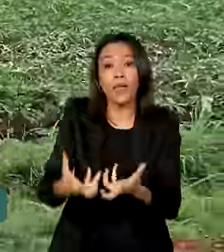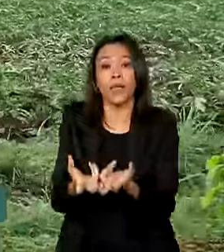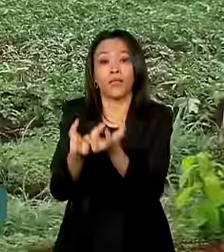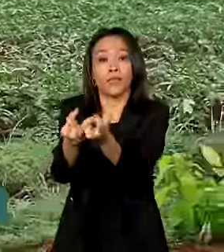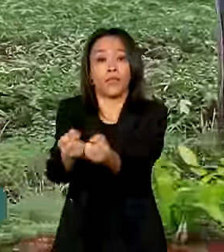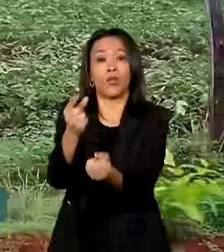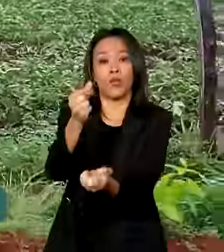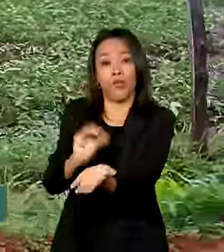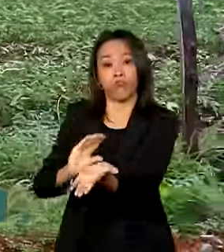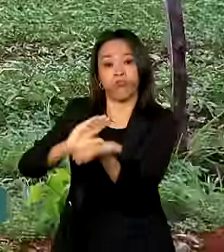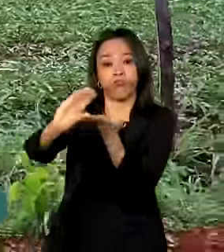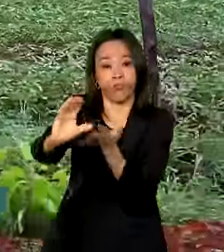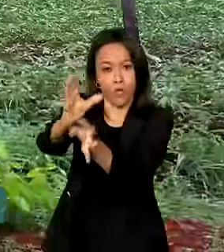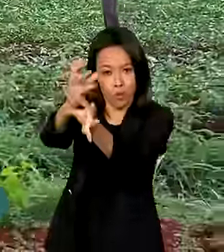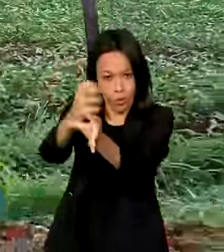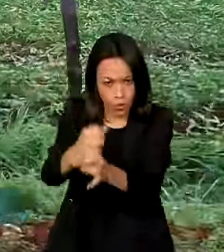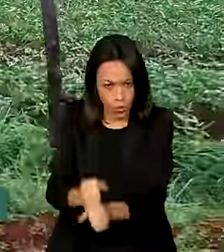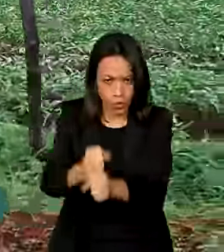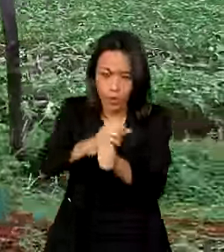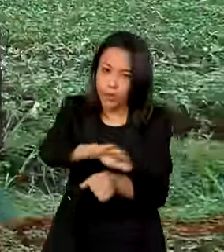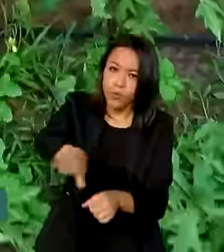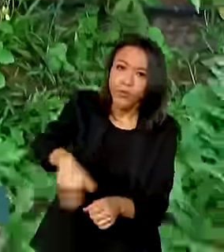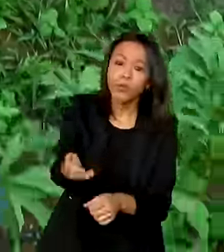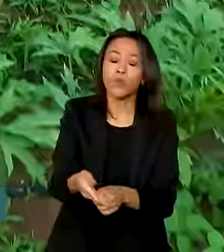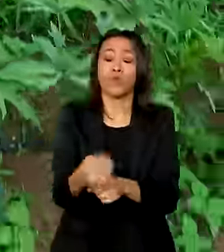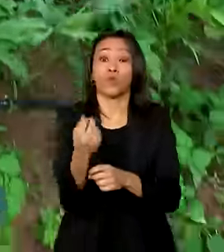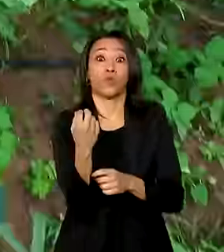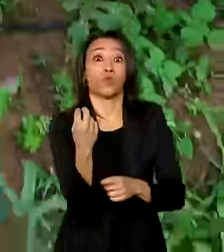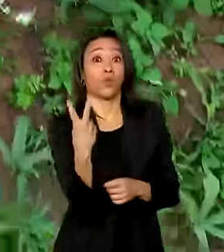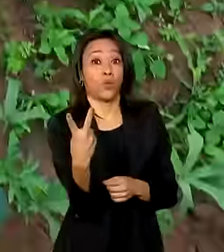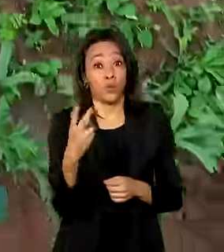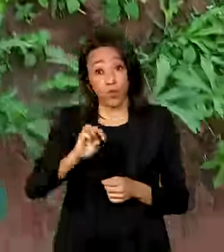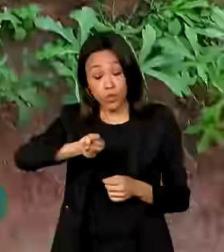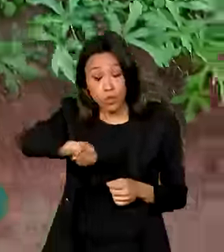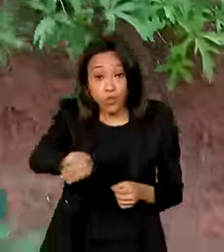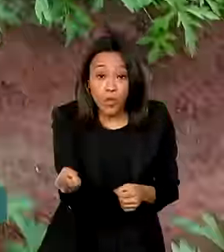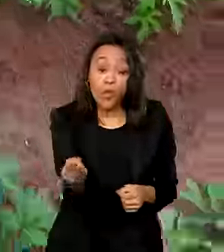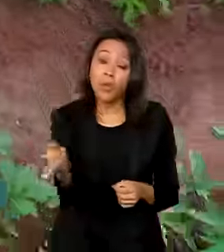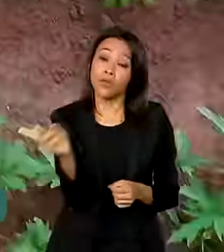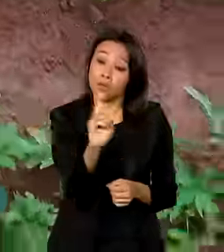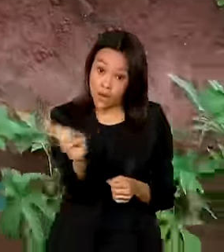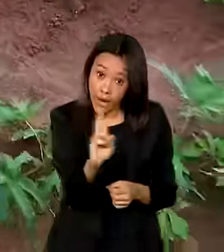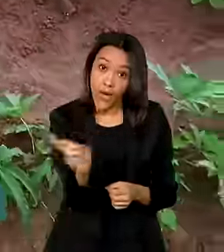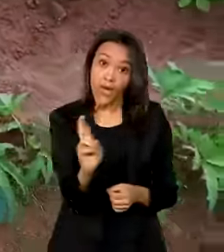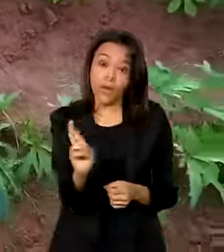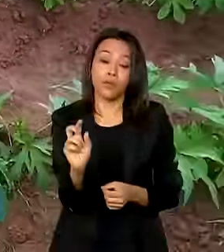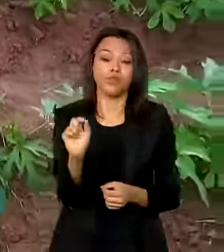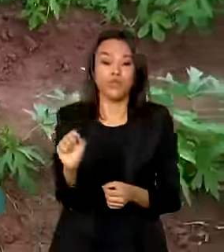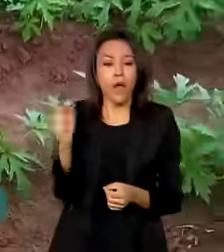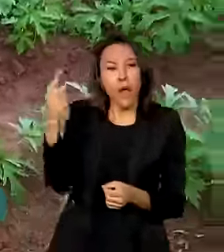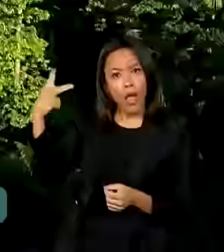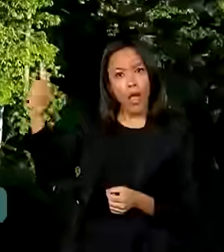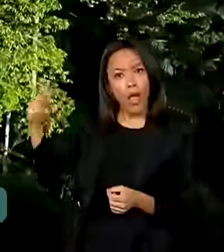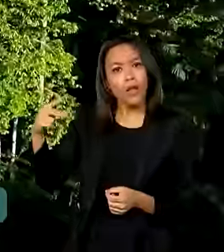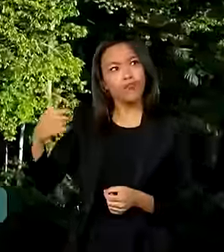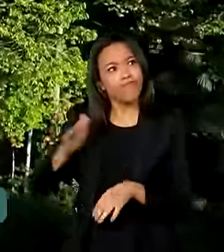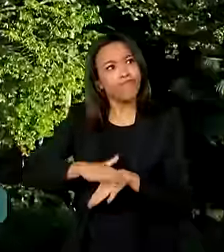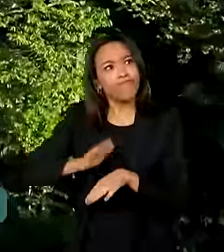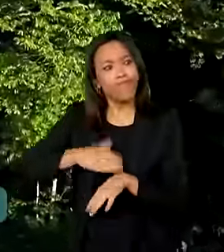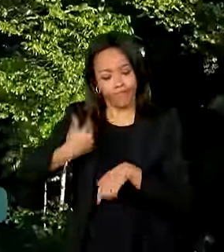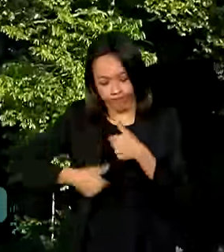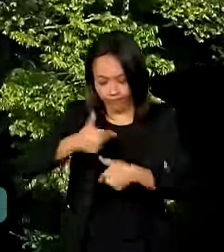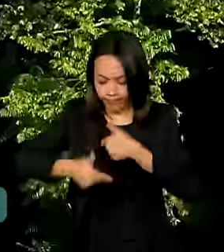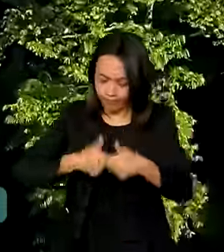recursos, somando investimento de cerca de 2 milhões de reais por desenvolverem ações de